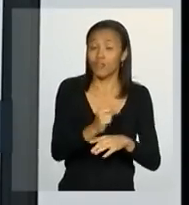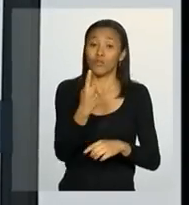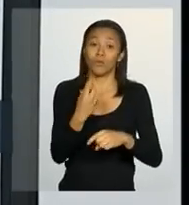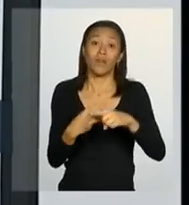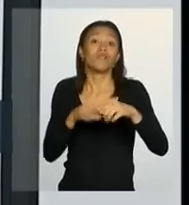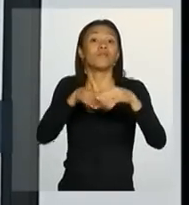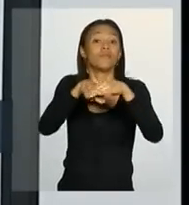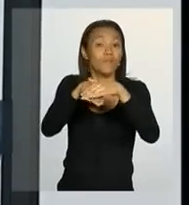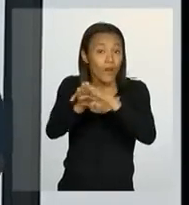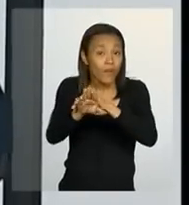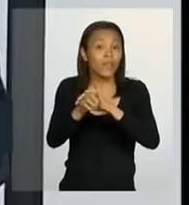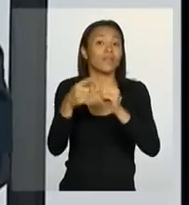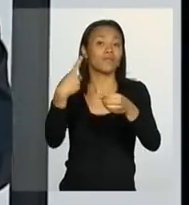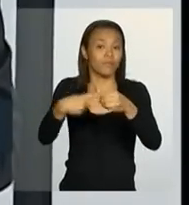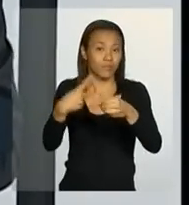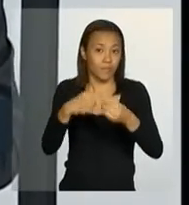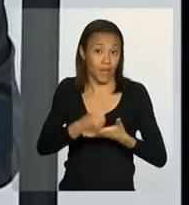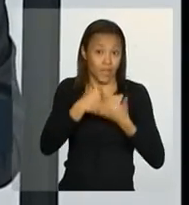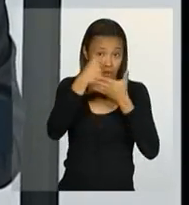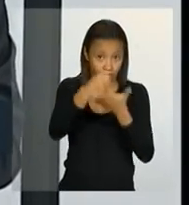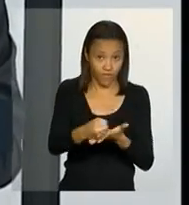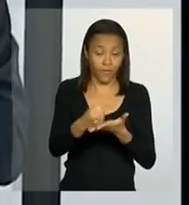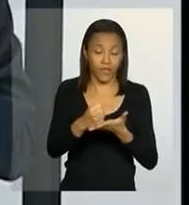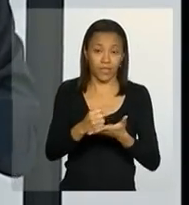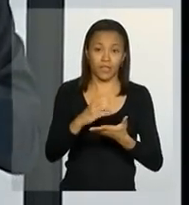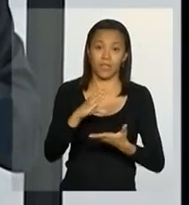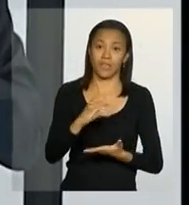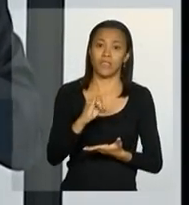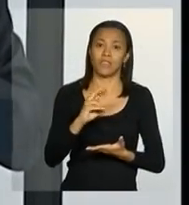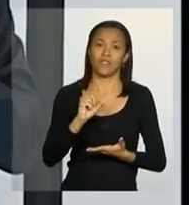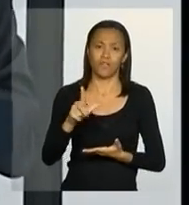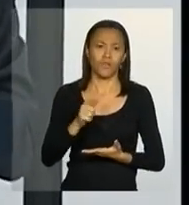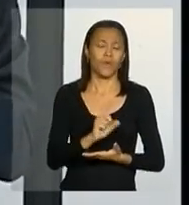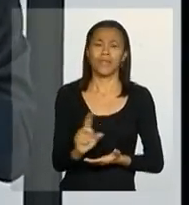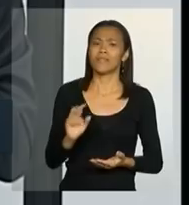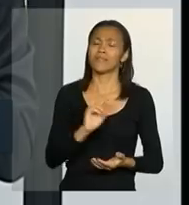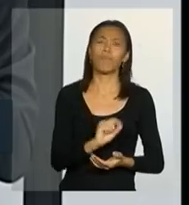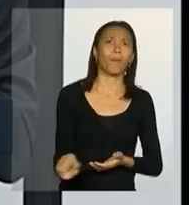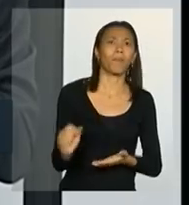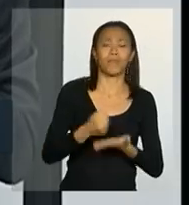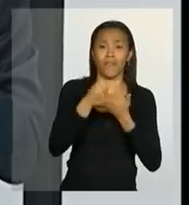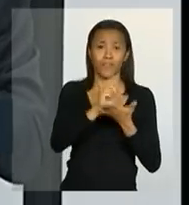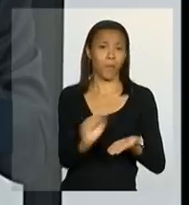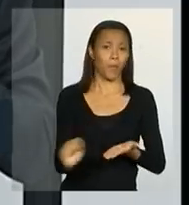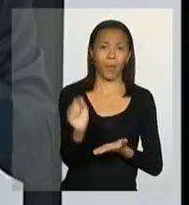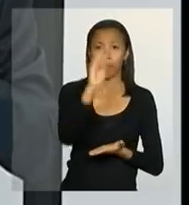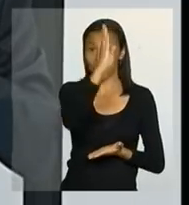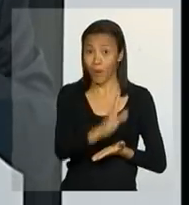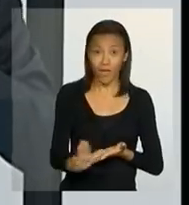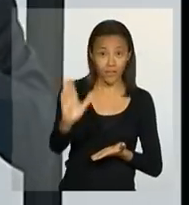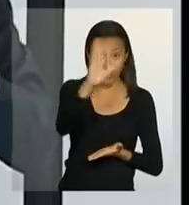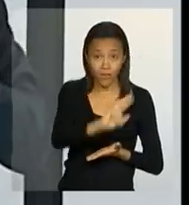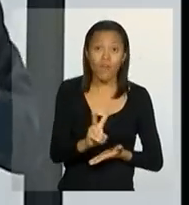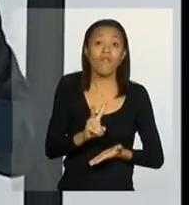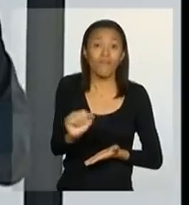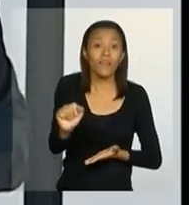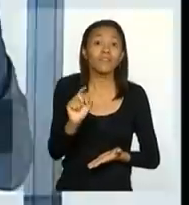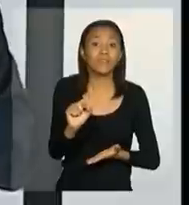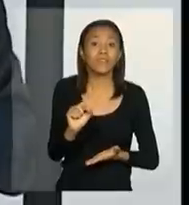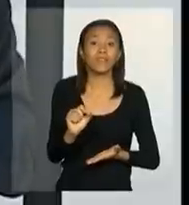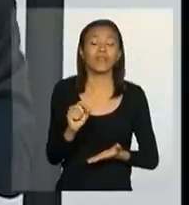município. Essas defesas civis nos municípios, no Brasil inteiro, vão ser uma espécie de